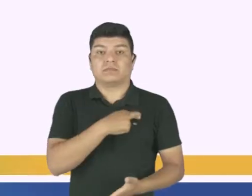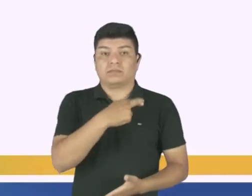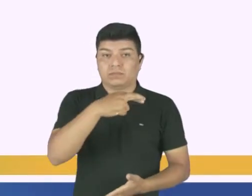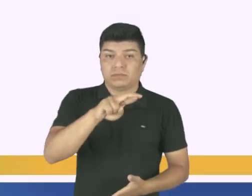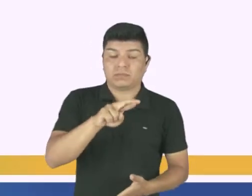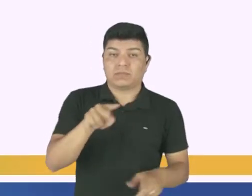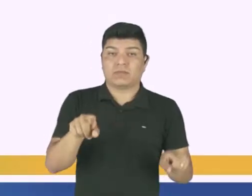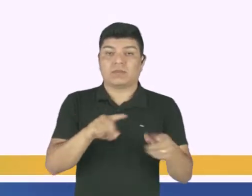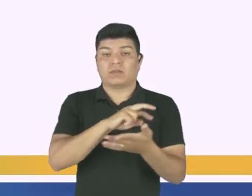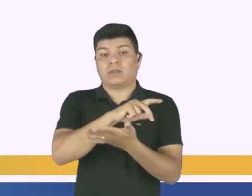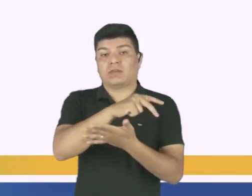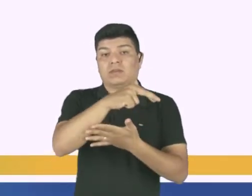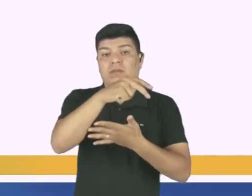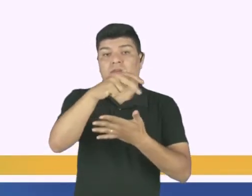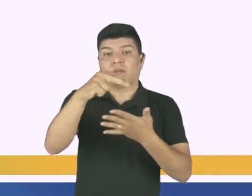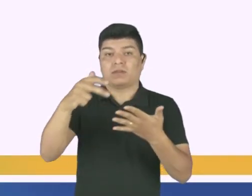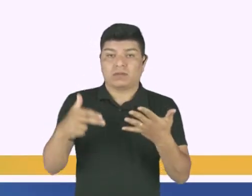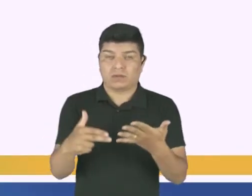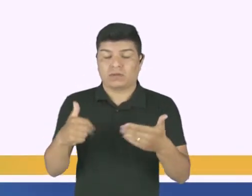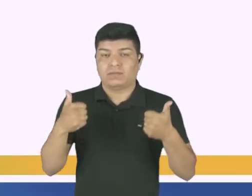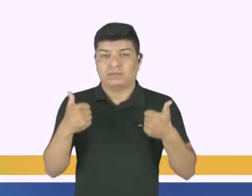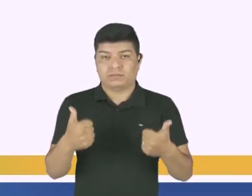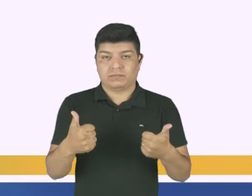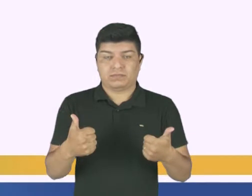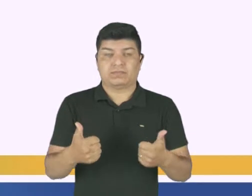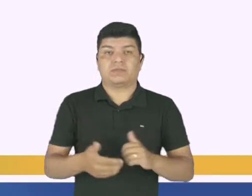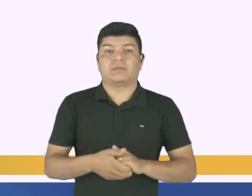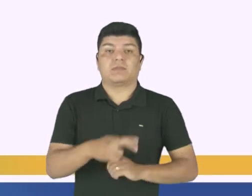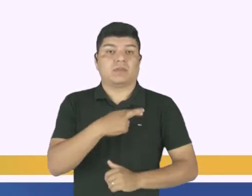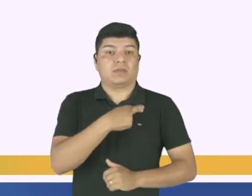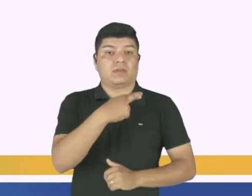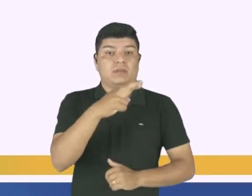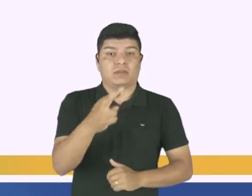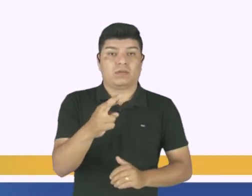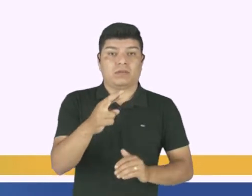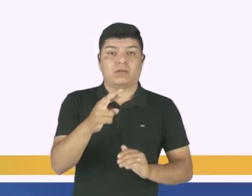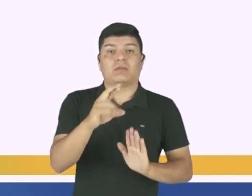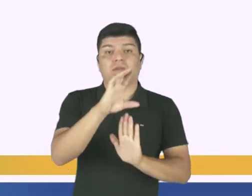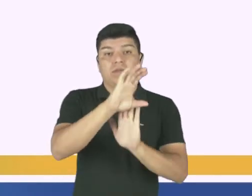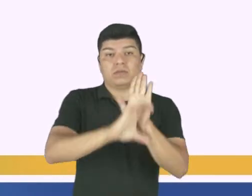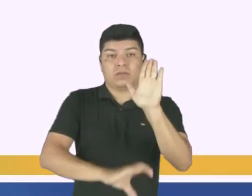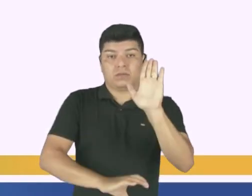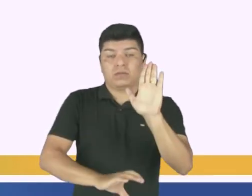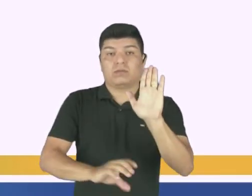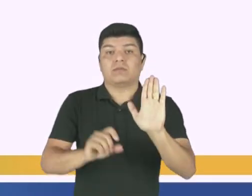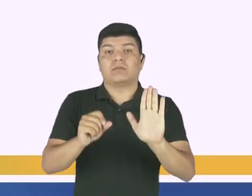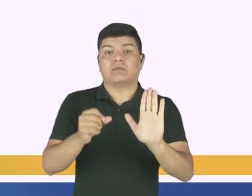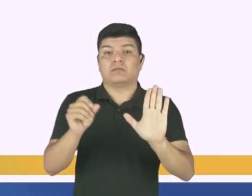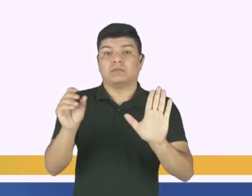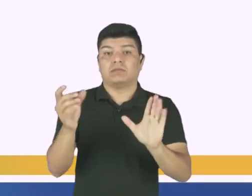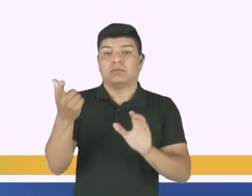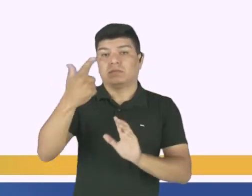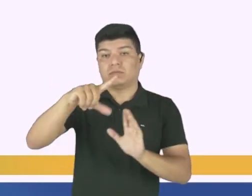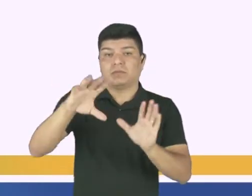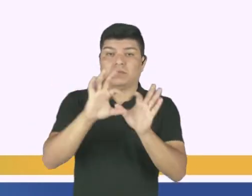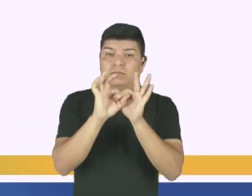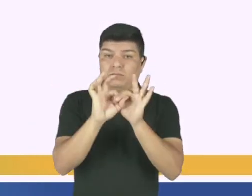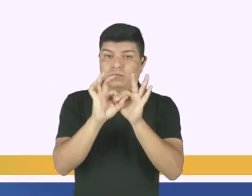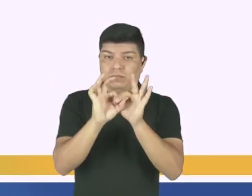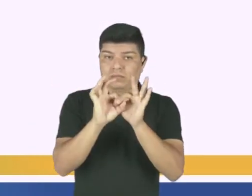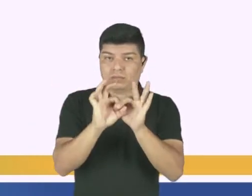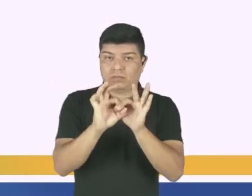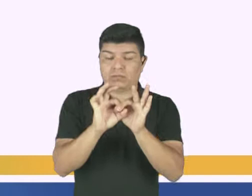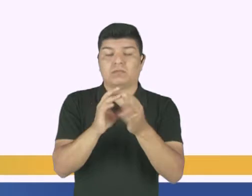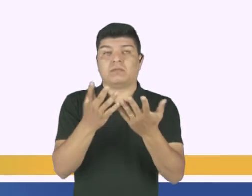e a diversidade religiosa. Tudo bem? Religião, o conceito de religarem, religar aquilo que foi desligado,